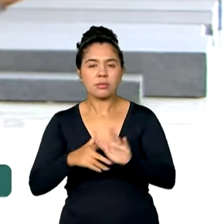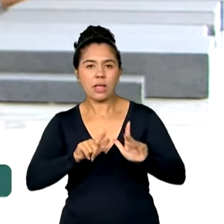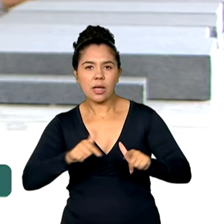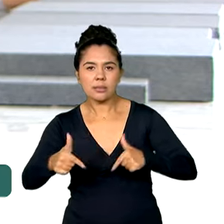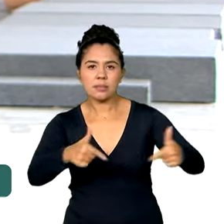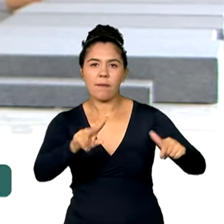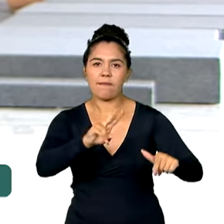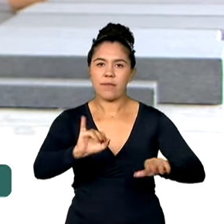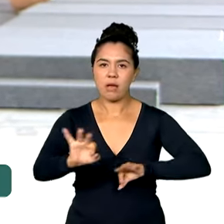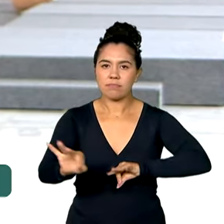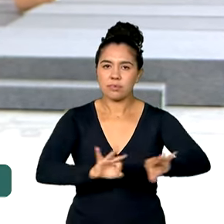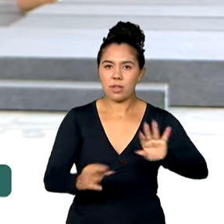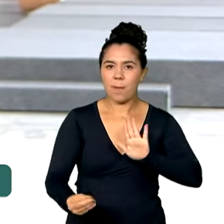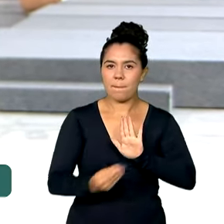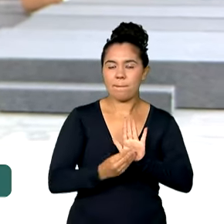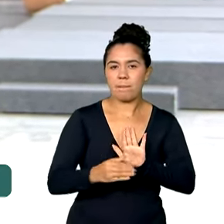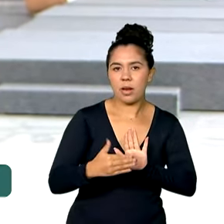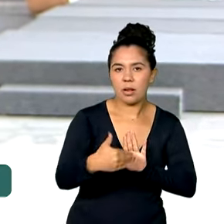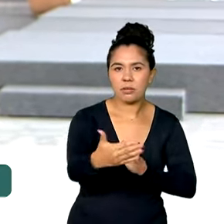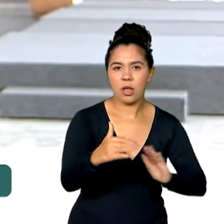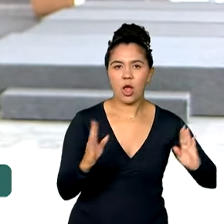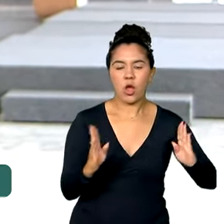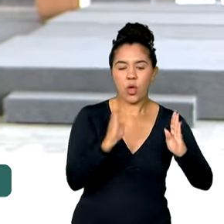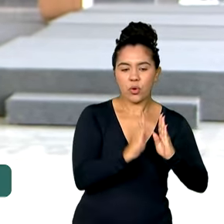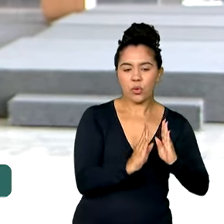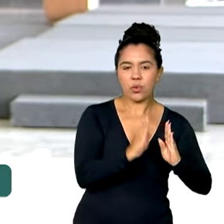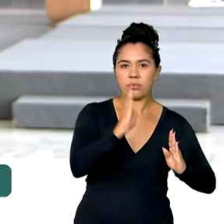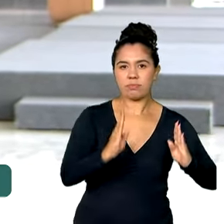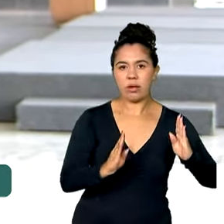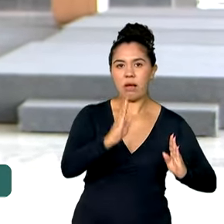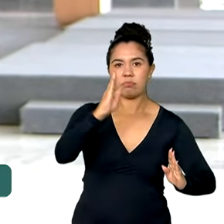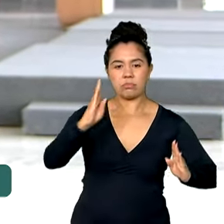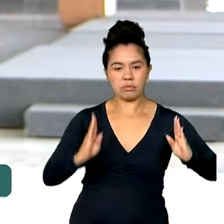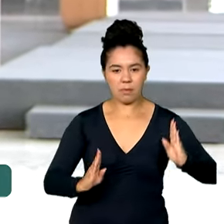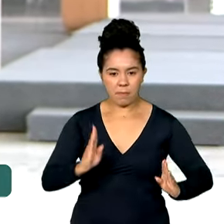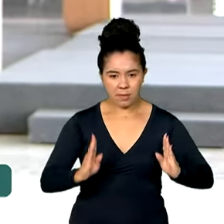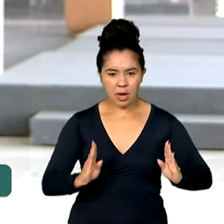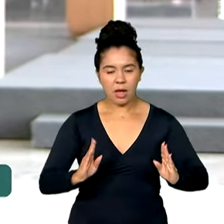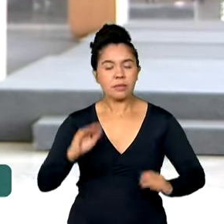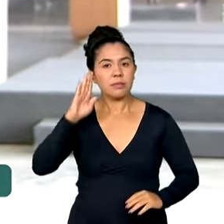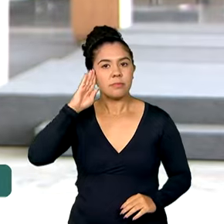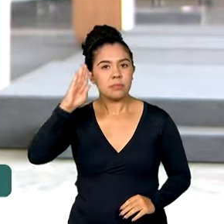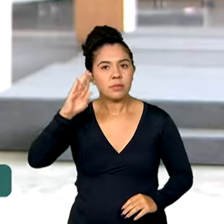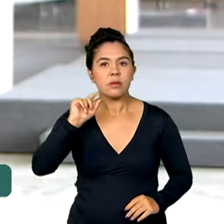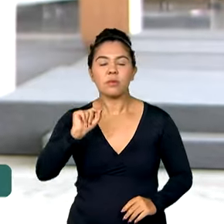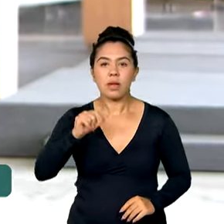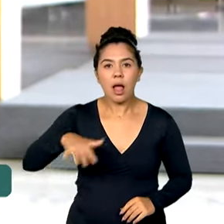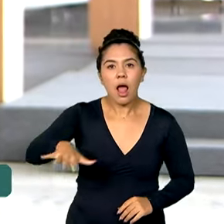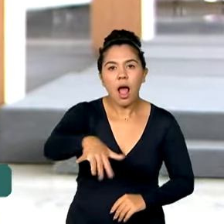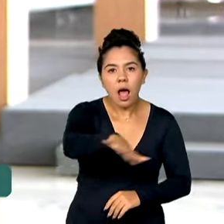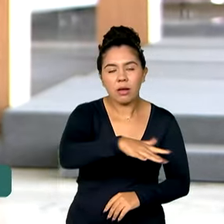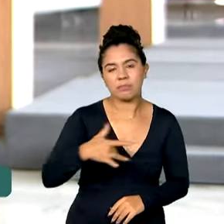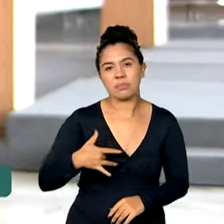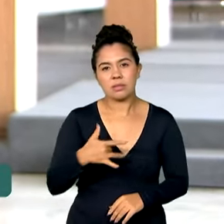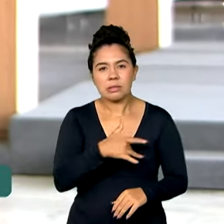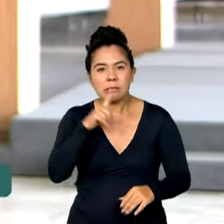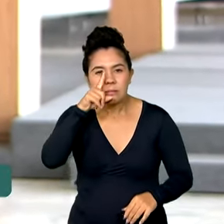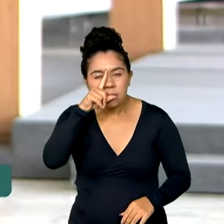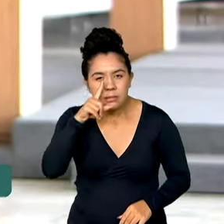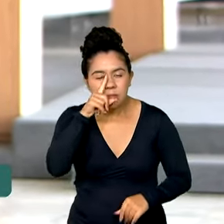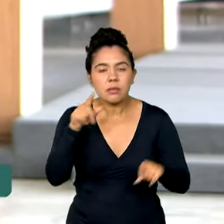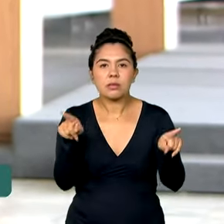implementadas a curto, médio e longo prazo em áreas como vigilância em saúde, manejo clínico,